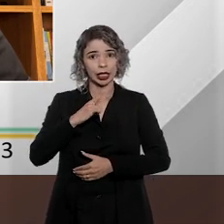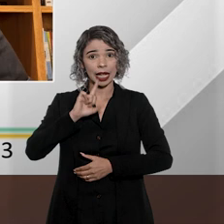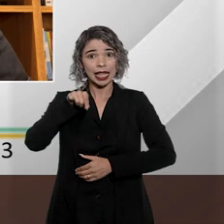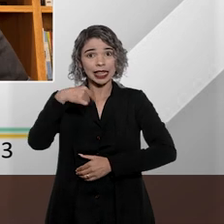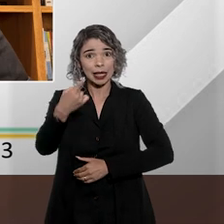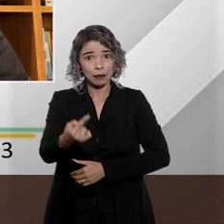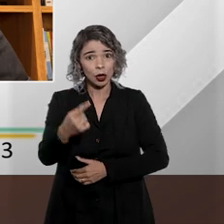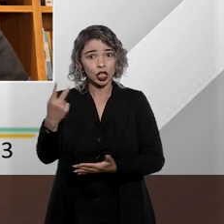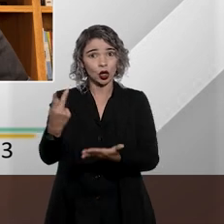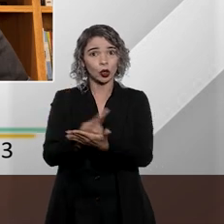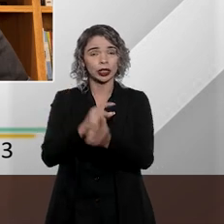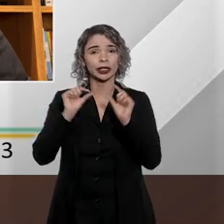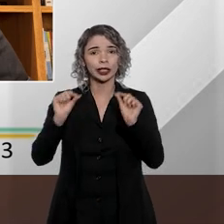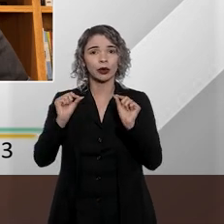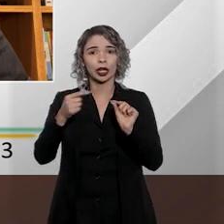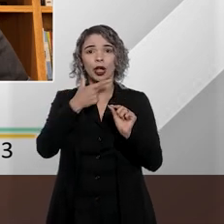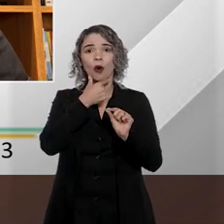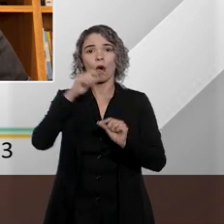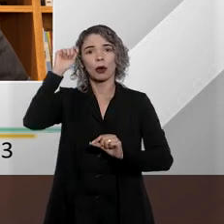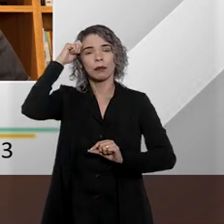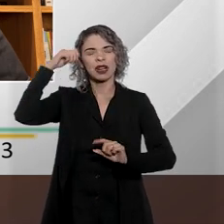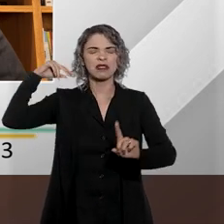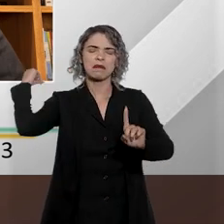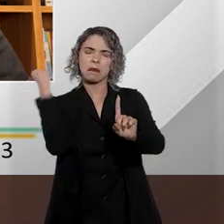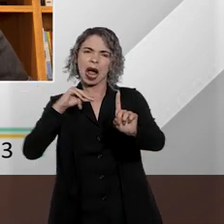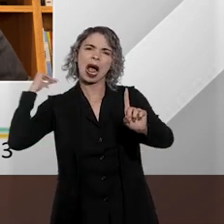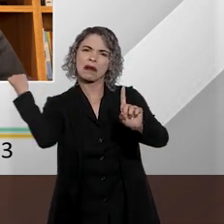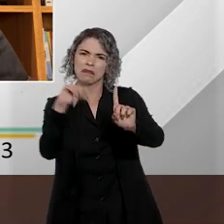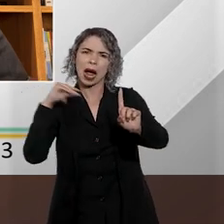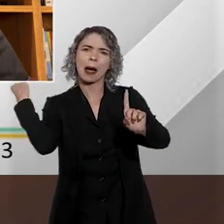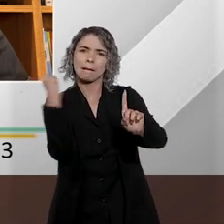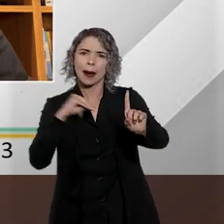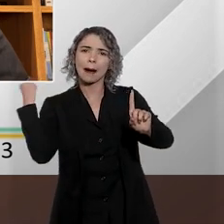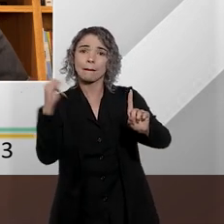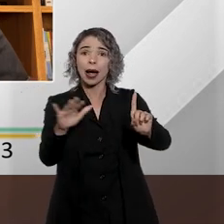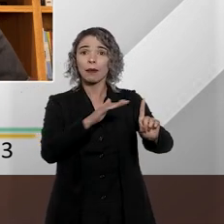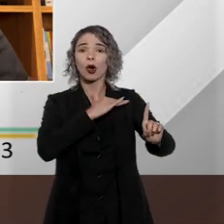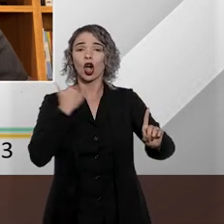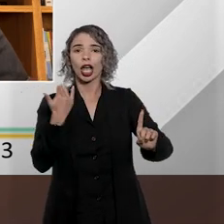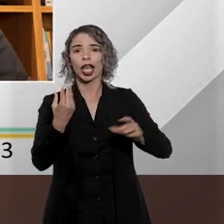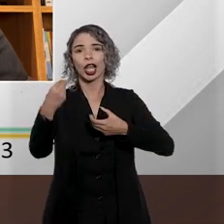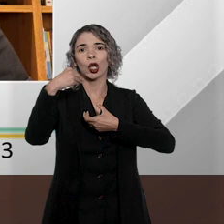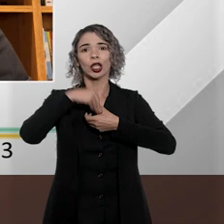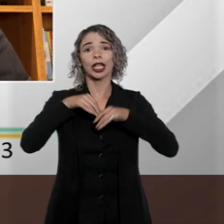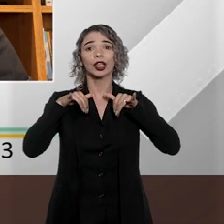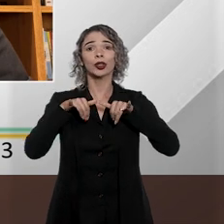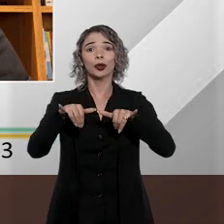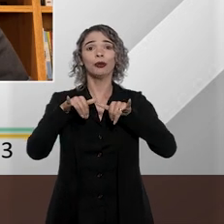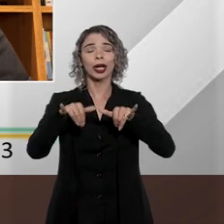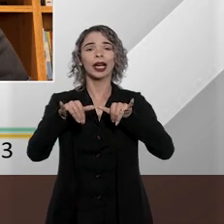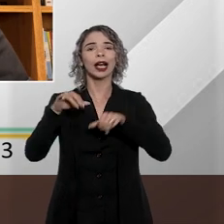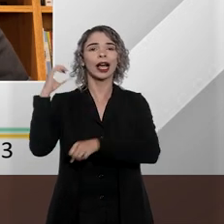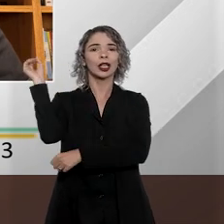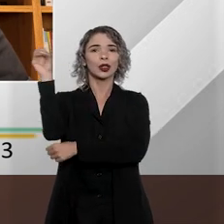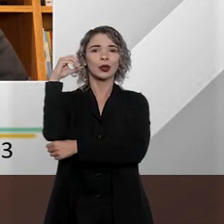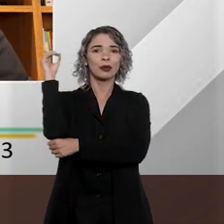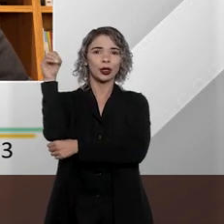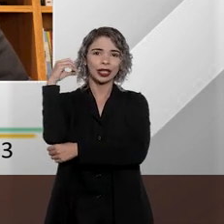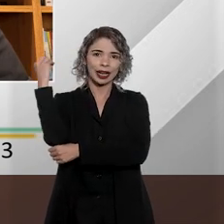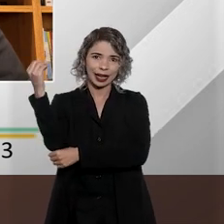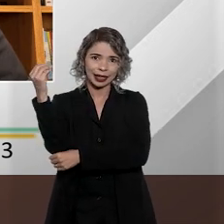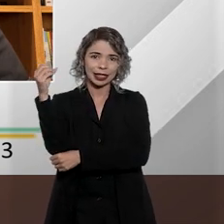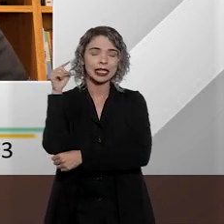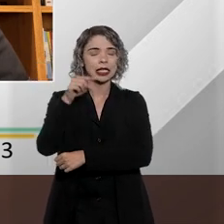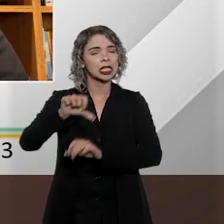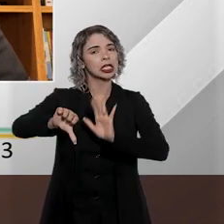caso de um homem negro que foi espancado até a morte por dois homens brancos dentro de um supermercado em Porto Alegre, no Rio Grande do